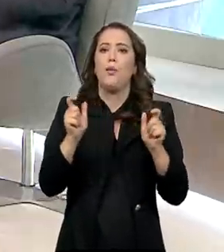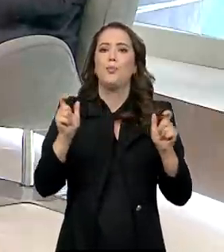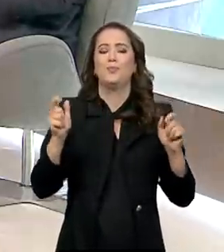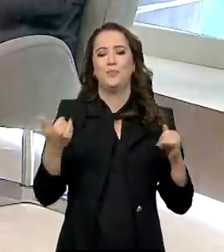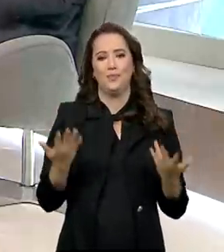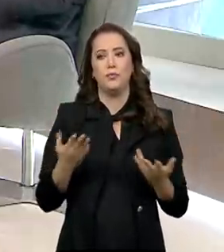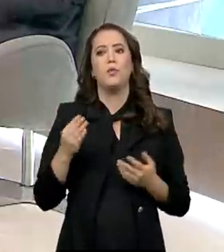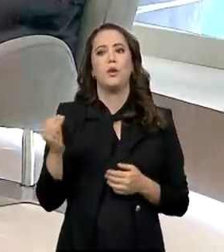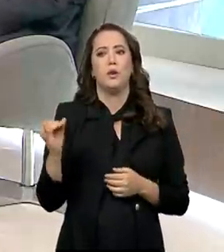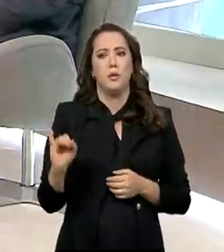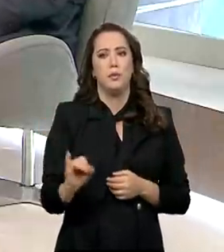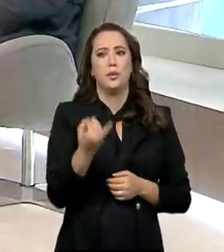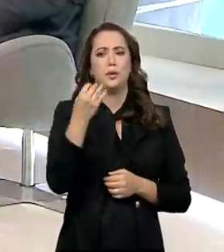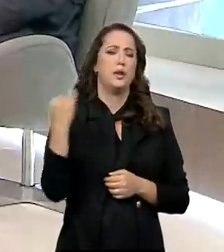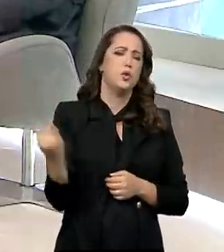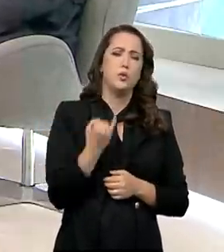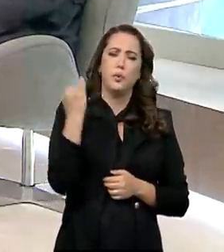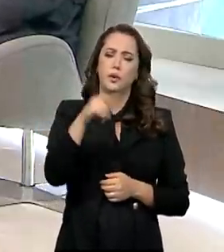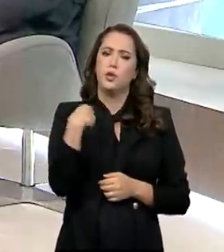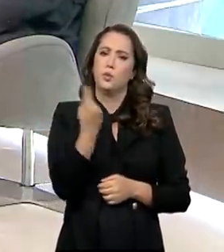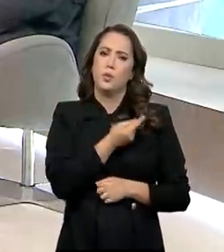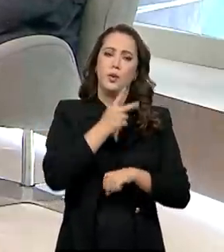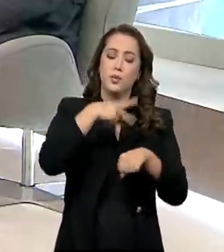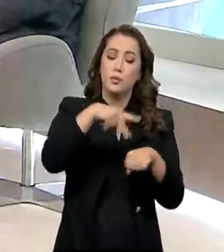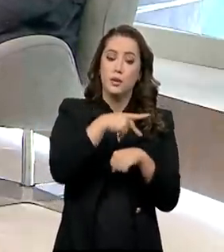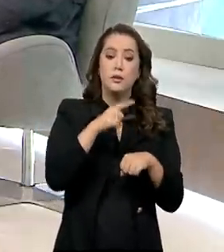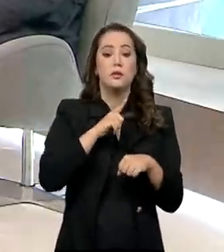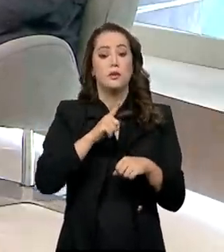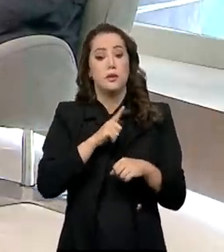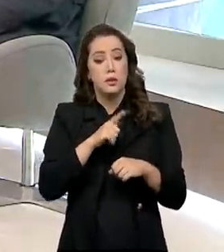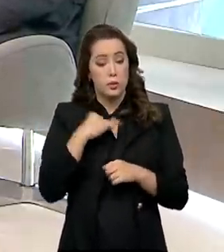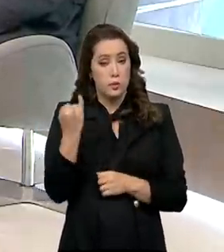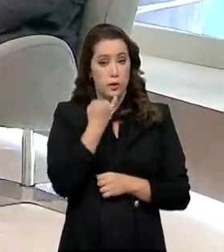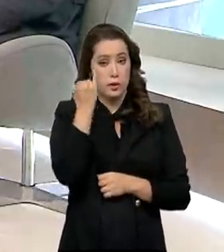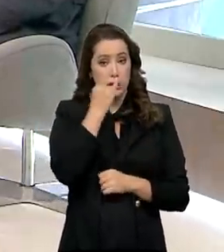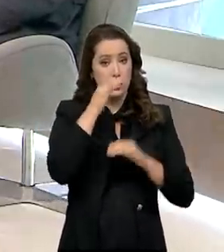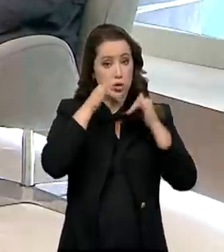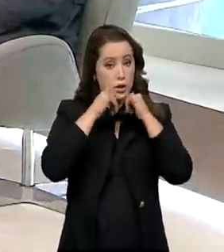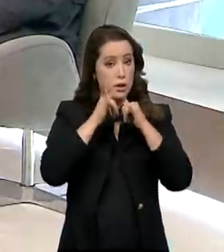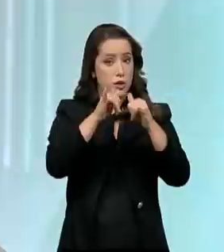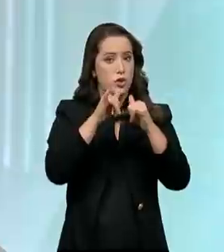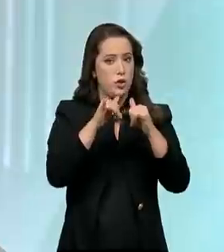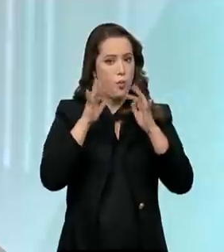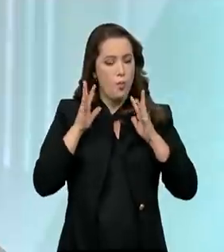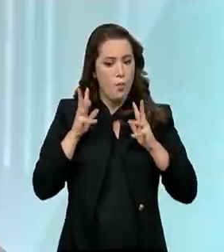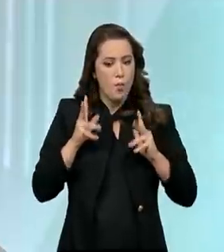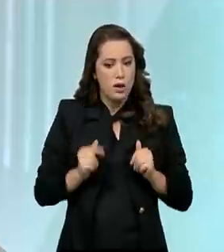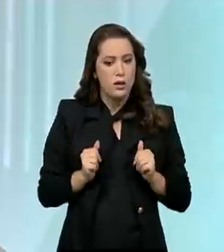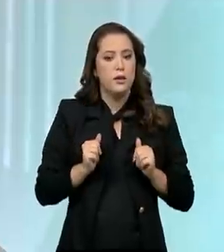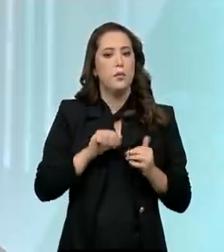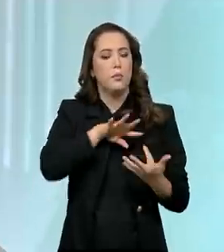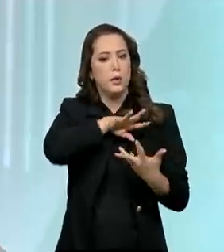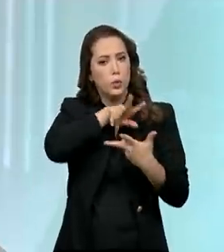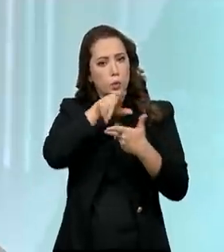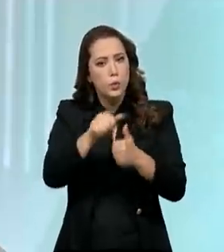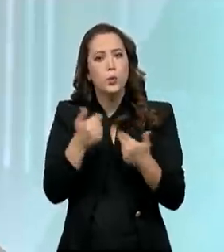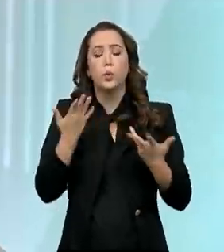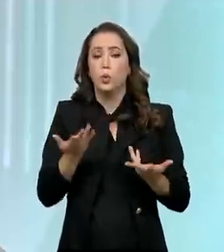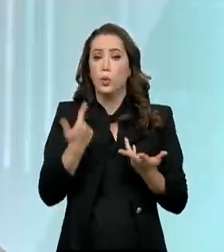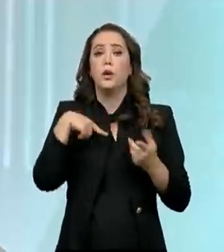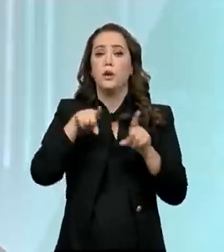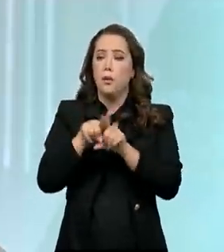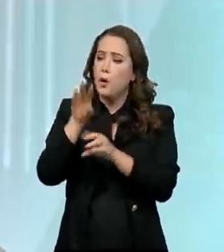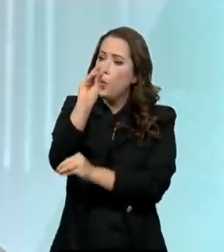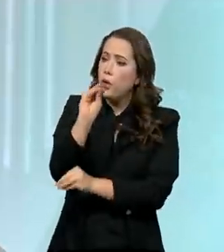oportunidade para o nosso país, que tem uma base de matriz energética das mais limpas, se não a mais limpa do mundo, e tem maior ativo